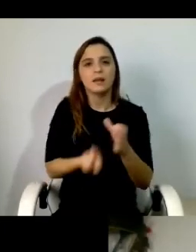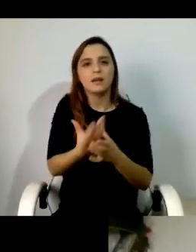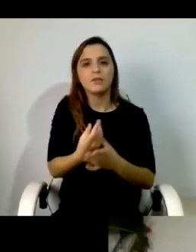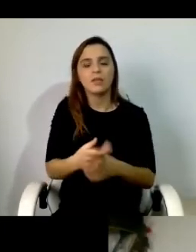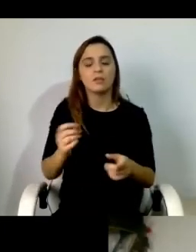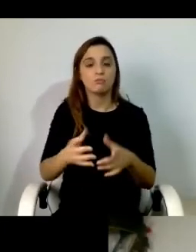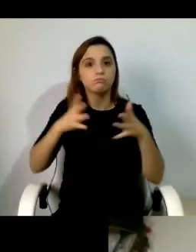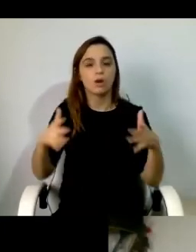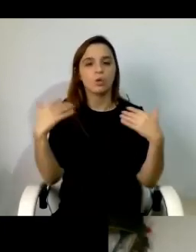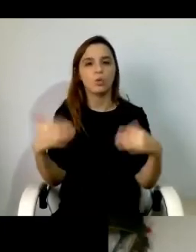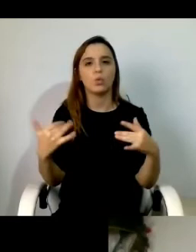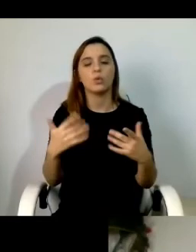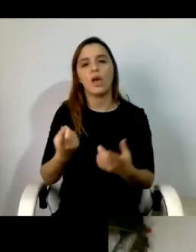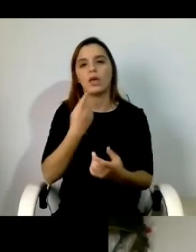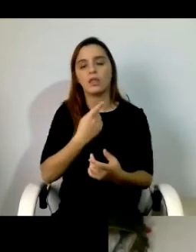e digamos